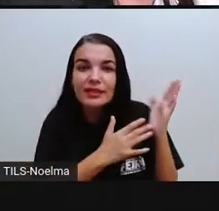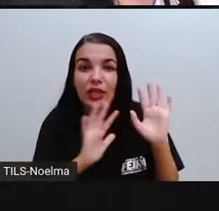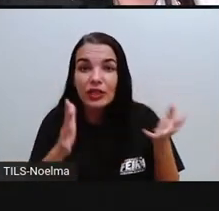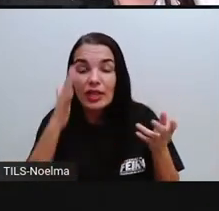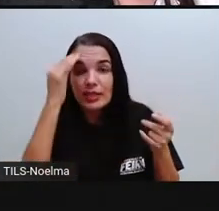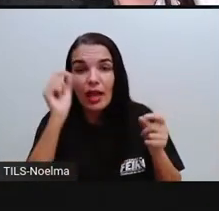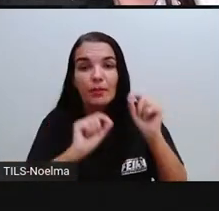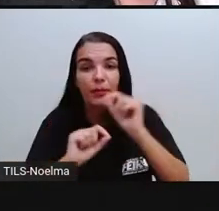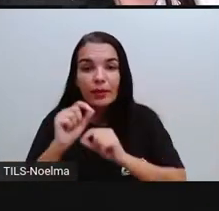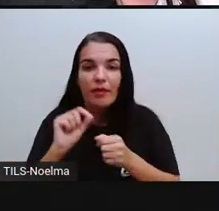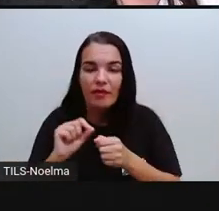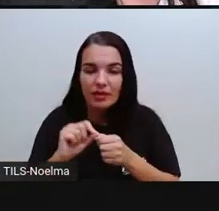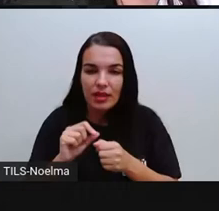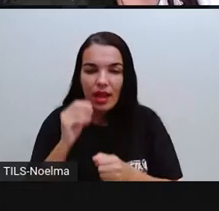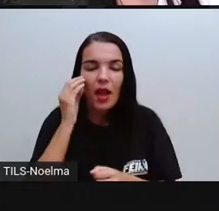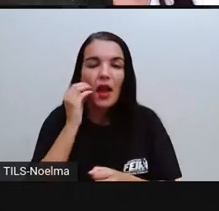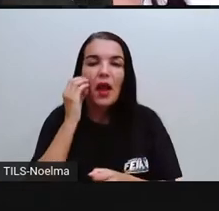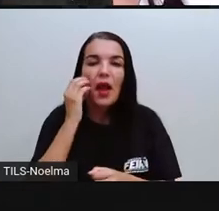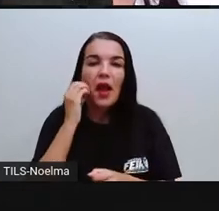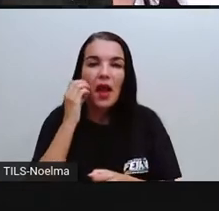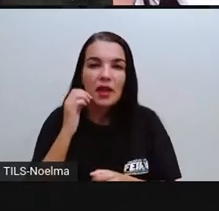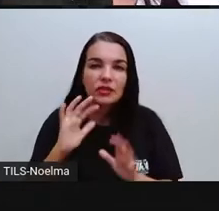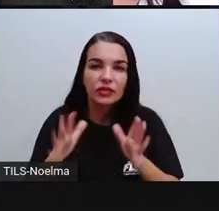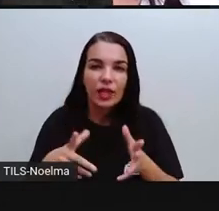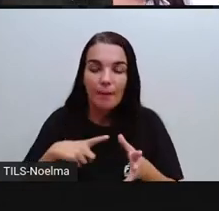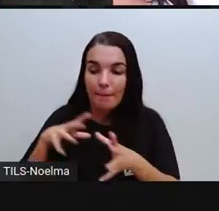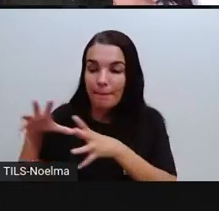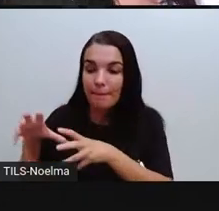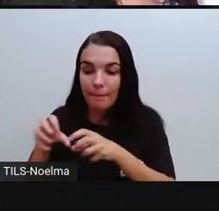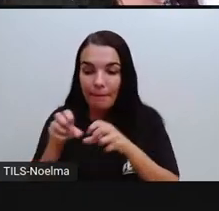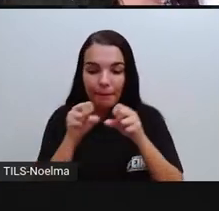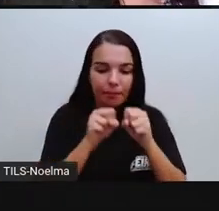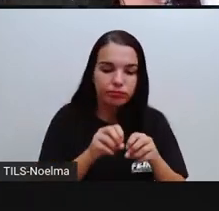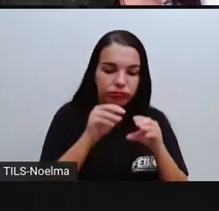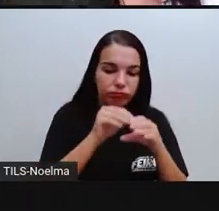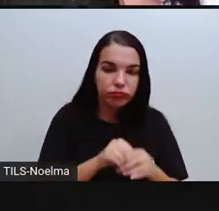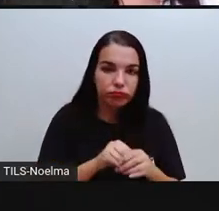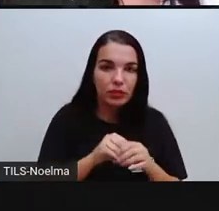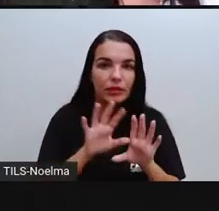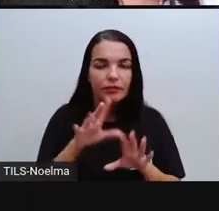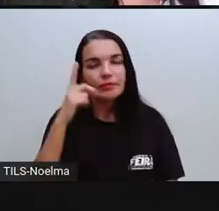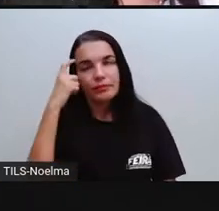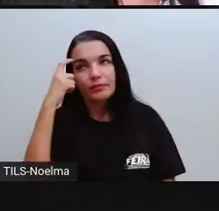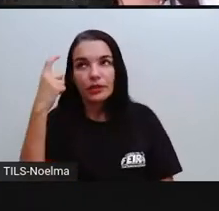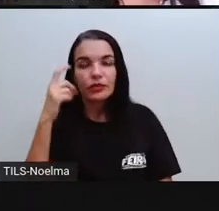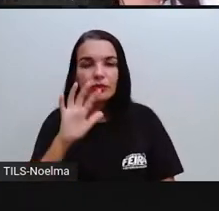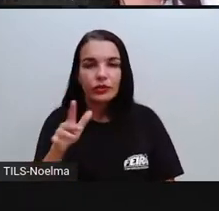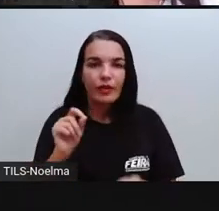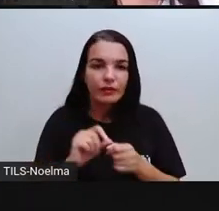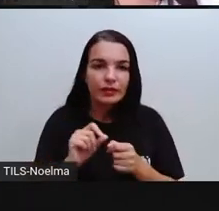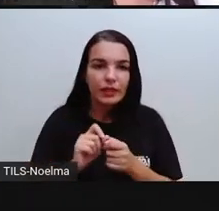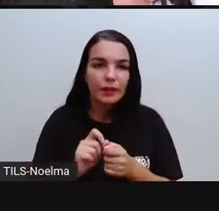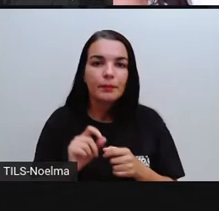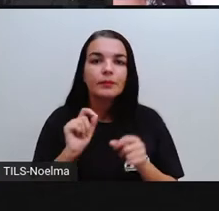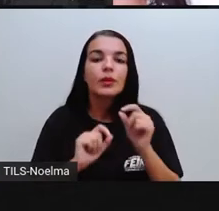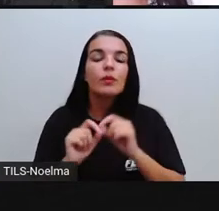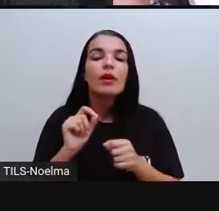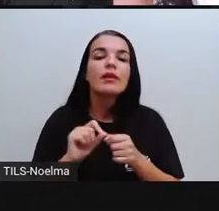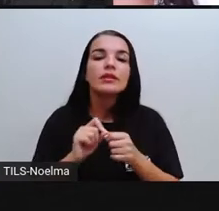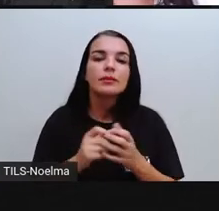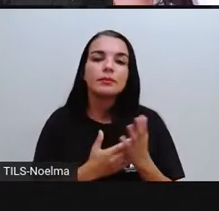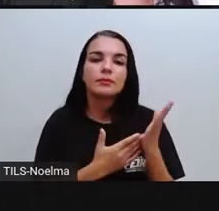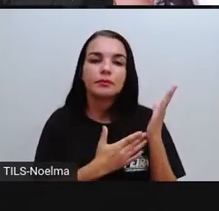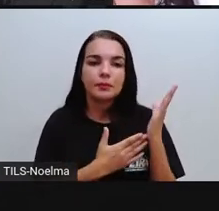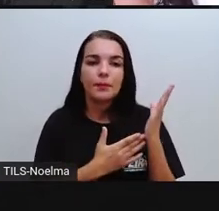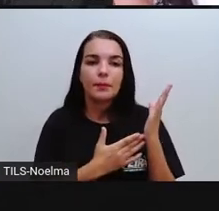sabem quais materiais vocês vão utilizar. Vocês já pegaram todos esses materiais. Vamos supor, né? Que vocês já fizeram isso. E o que vocês vão fazer?